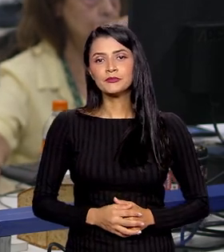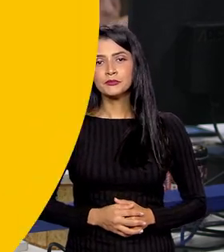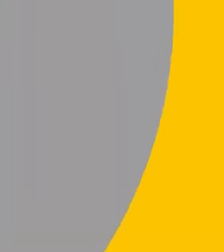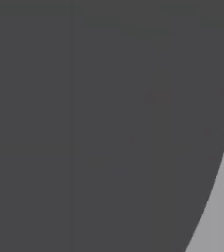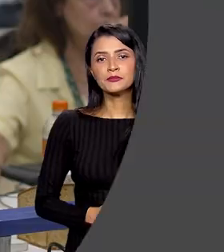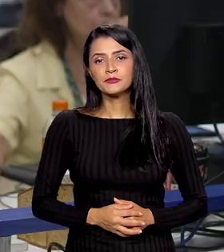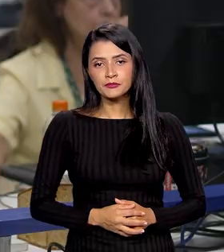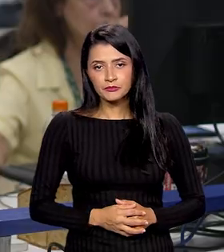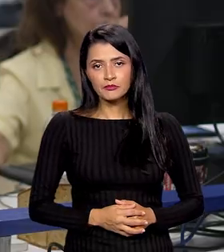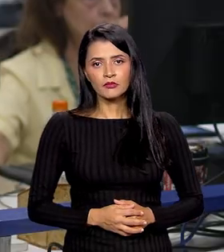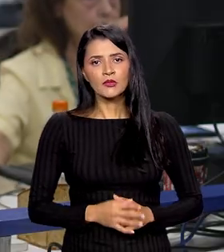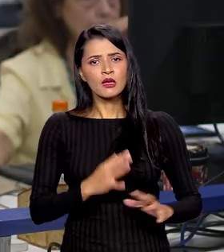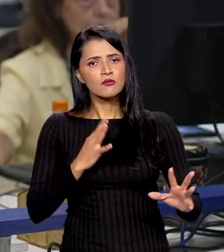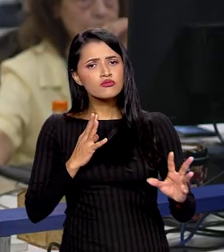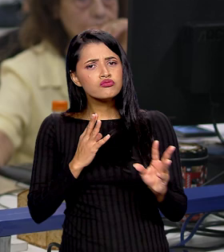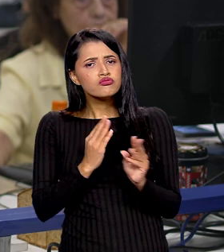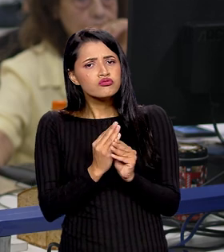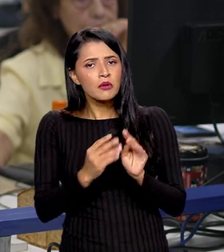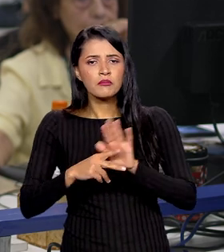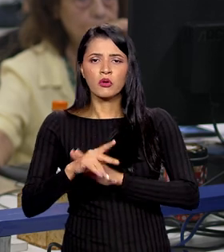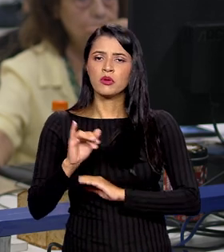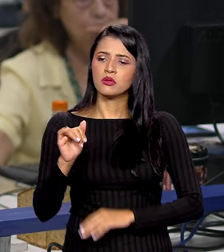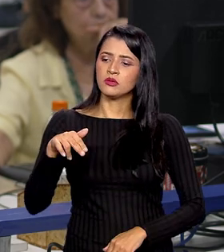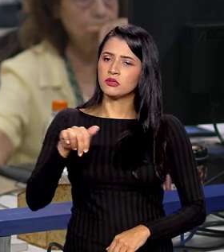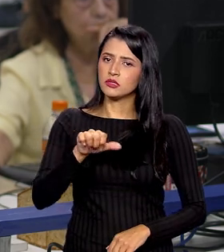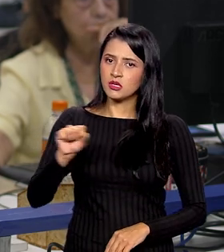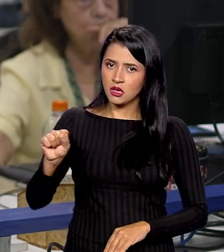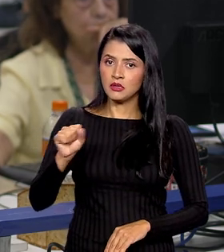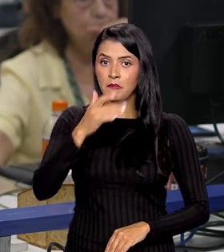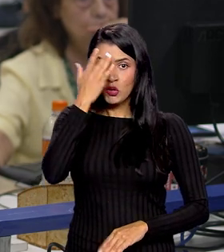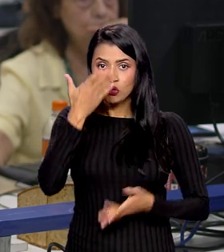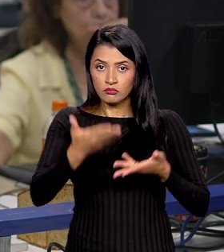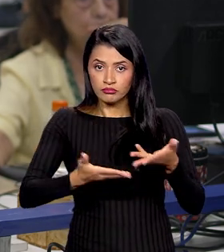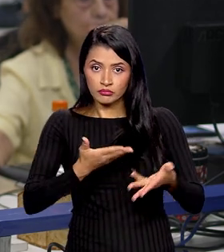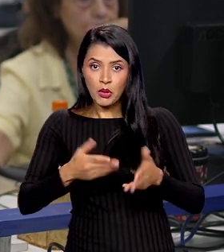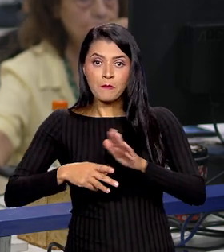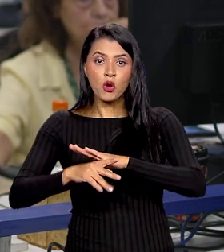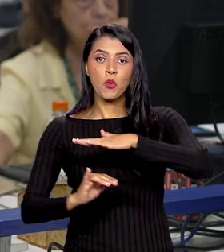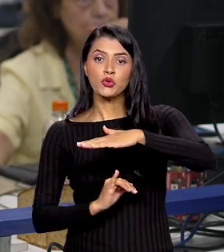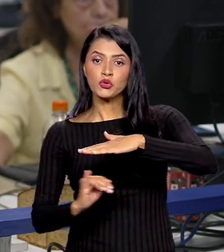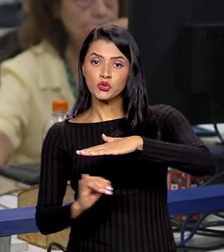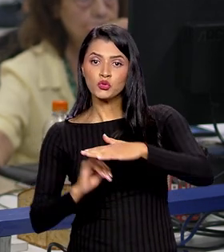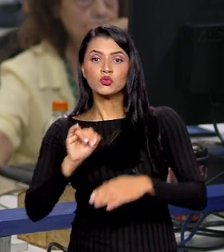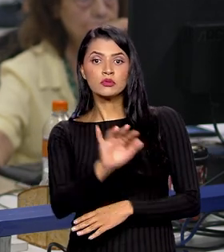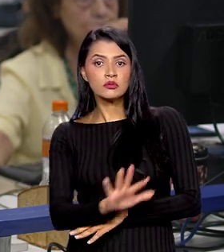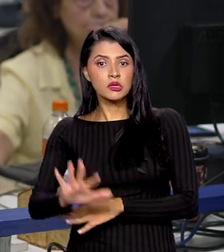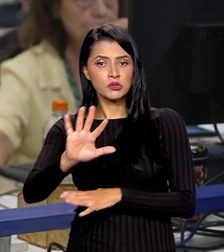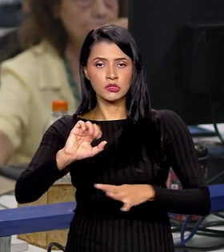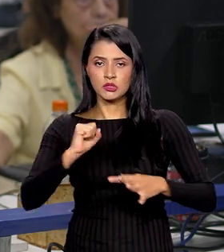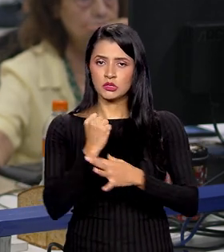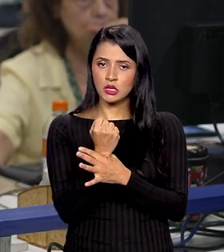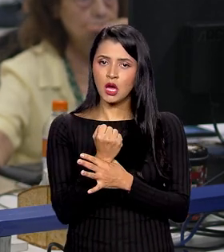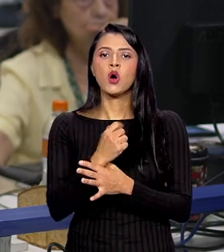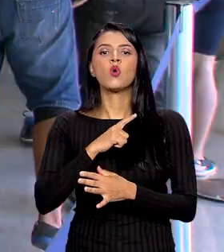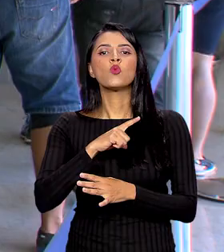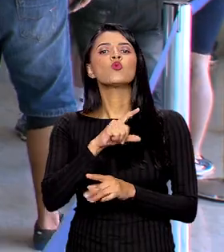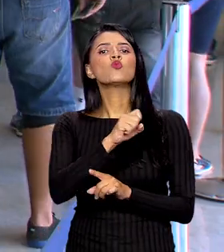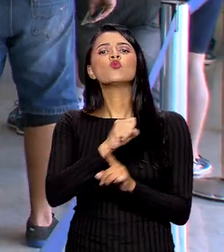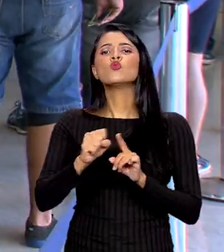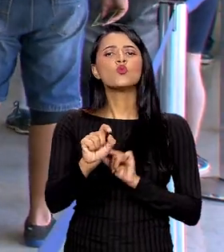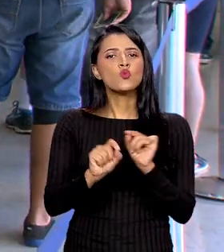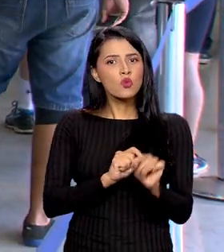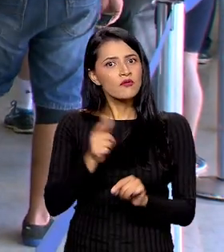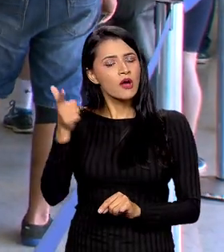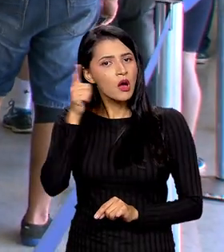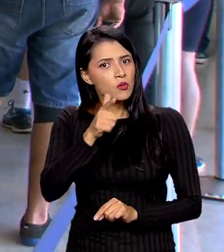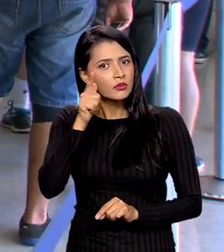na tela. Zerar as filas do INSS. Os servidores do Instituto Nacional do Seguro Social vão